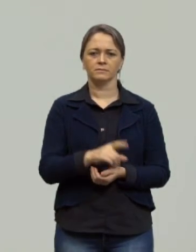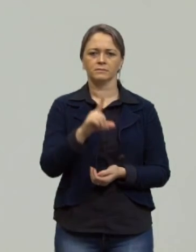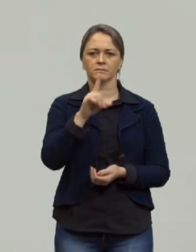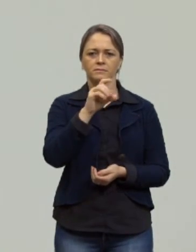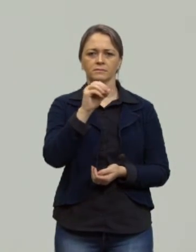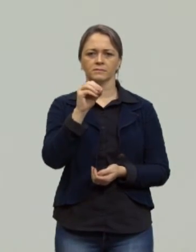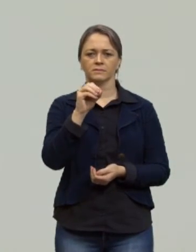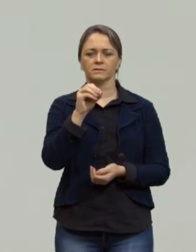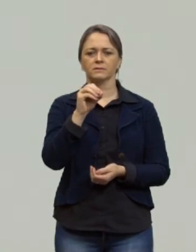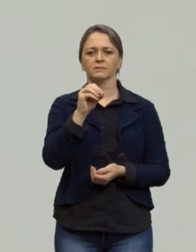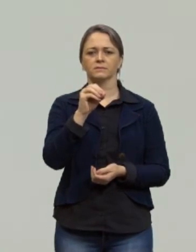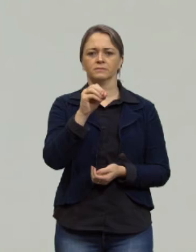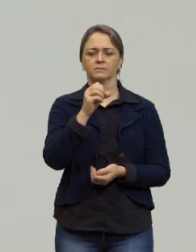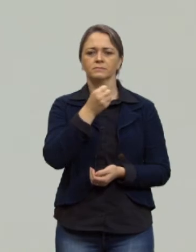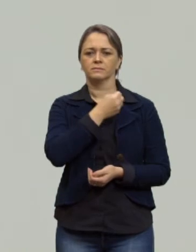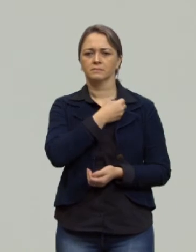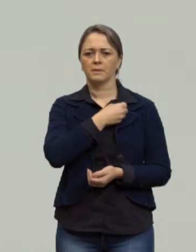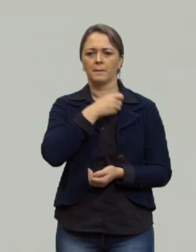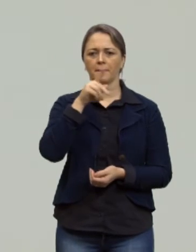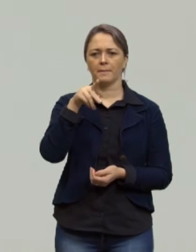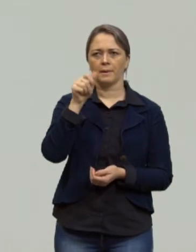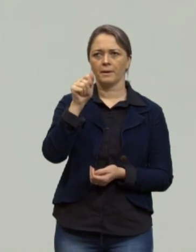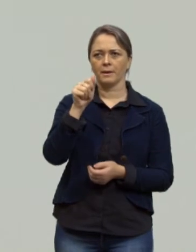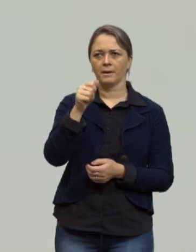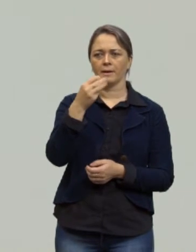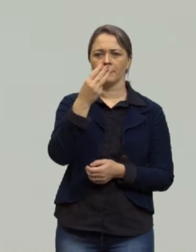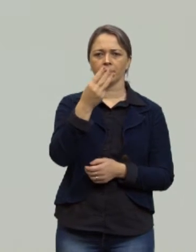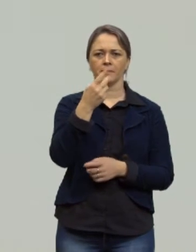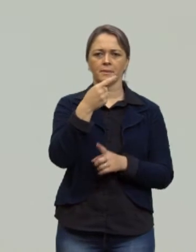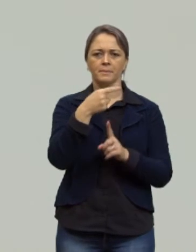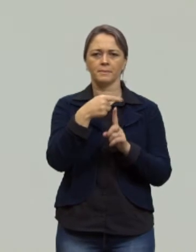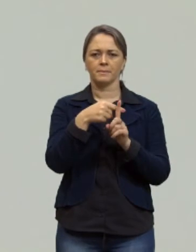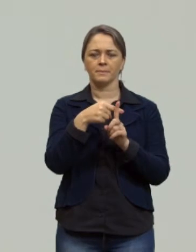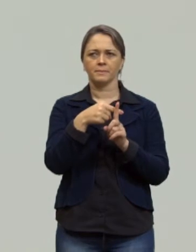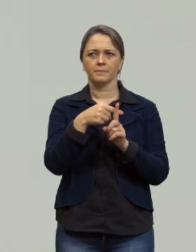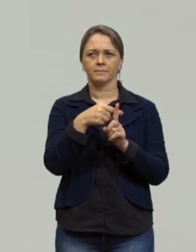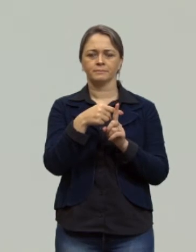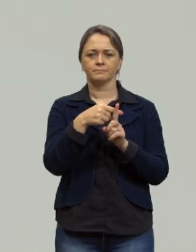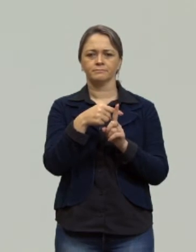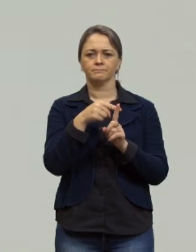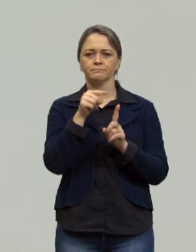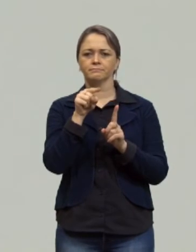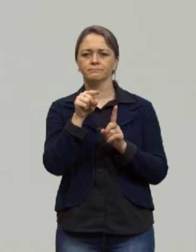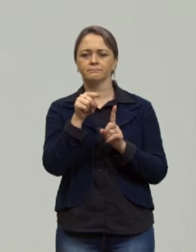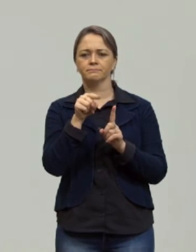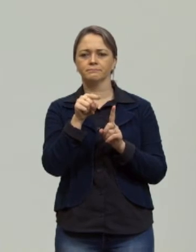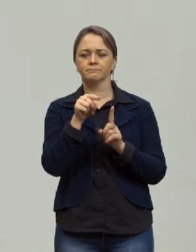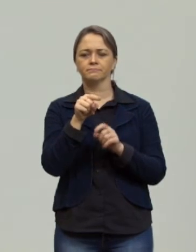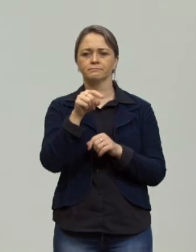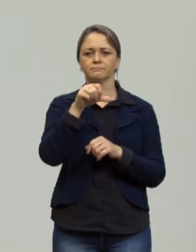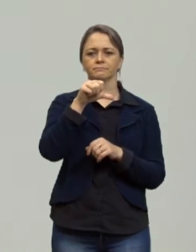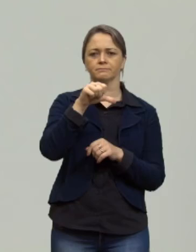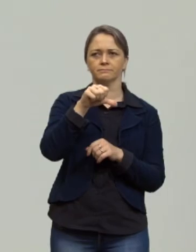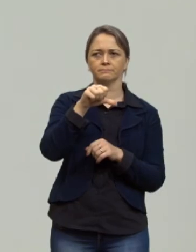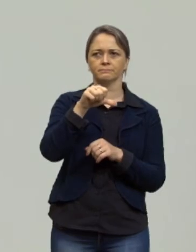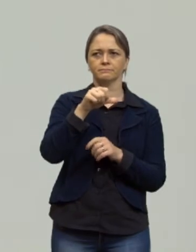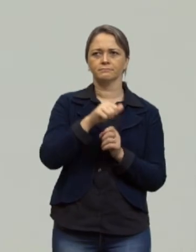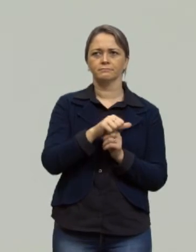três mais que está dentro do parênteses dez menos um nove